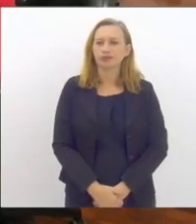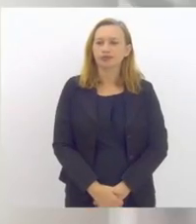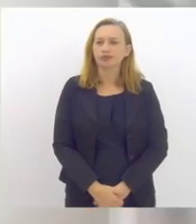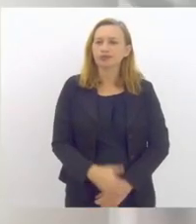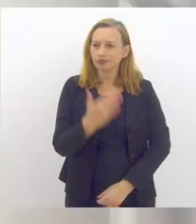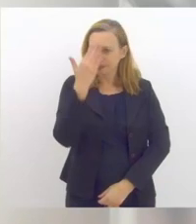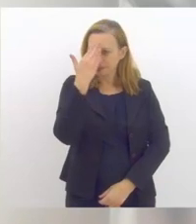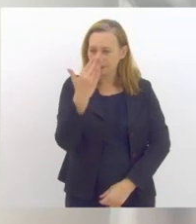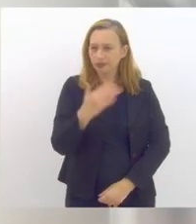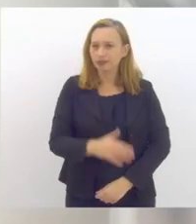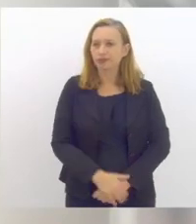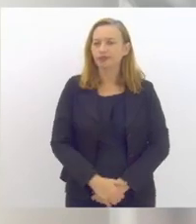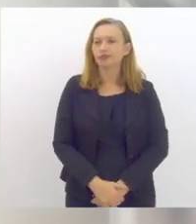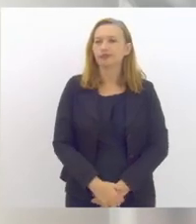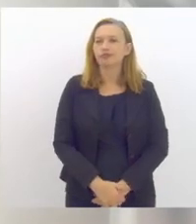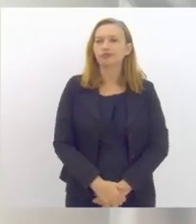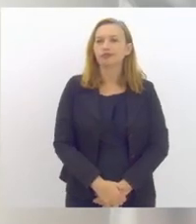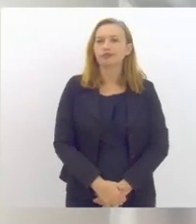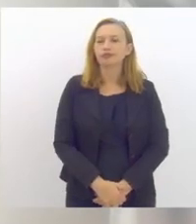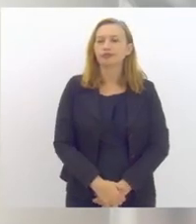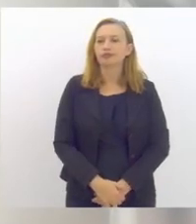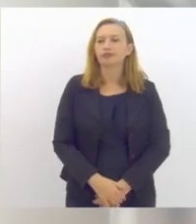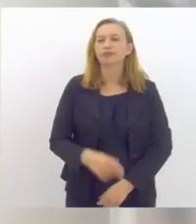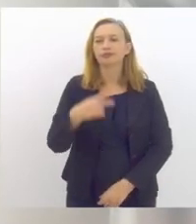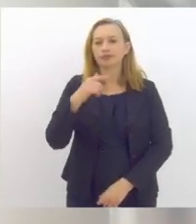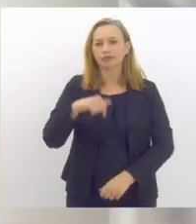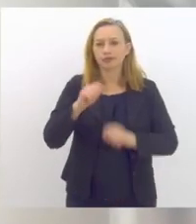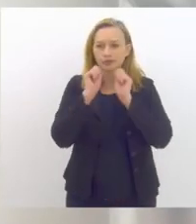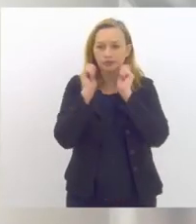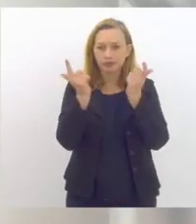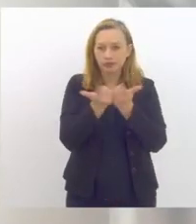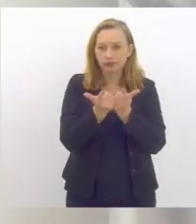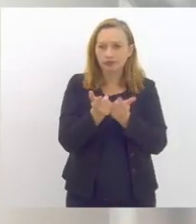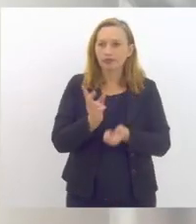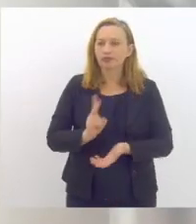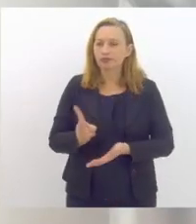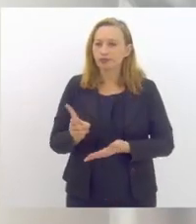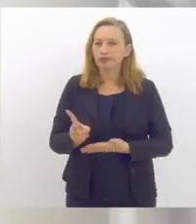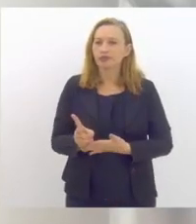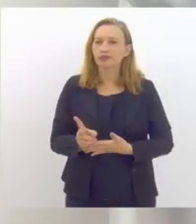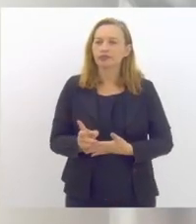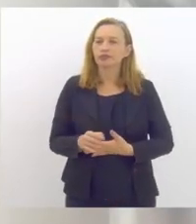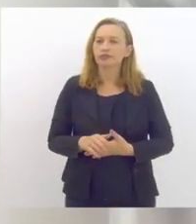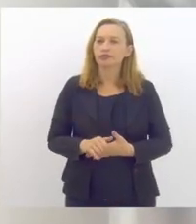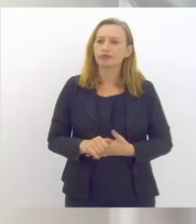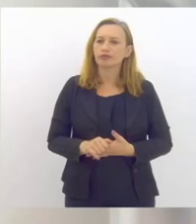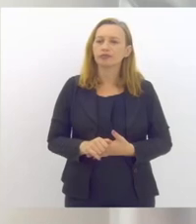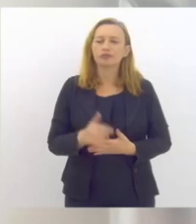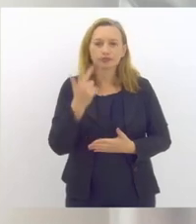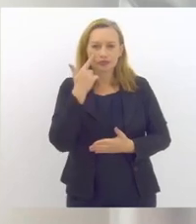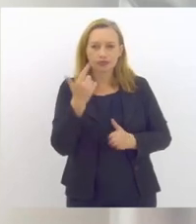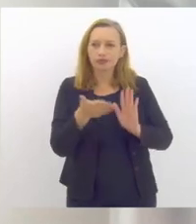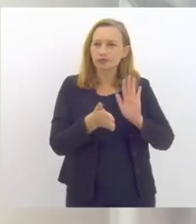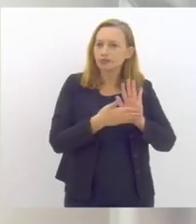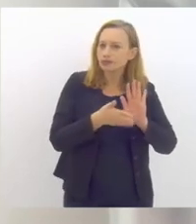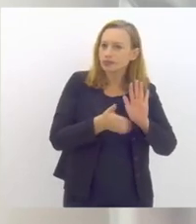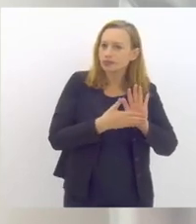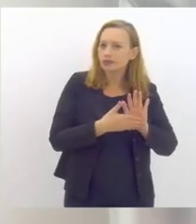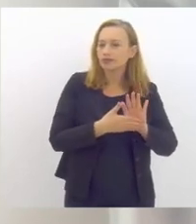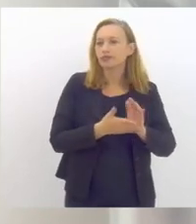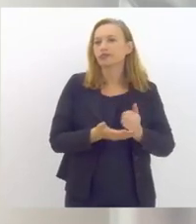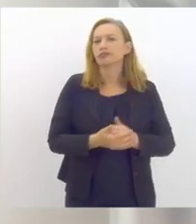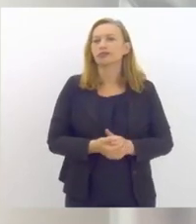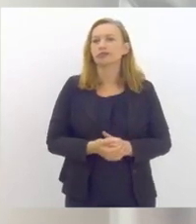Obrigado. Eu destaco que a gente aqui na Assembleia vira e mexe tem se enfrentado com propostas que tentam